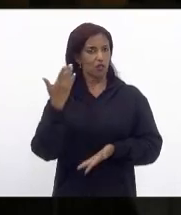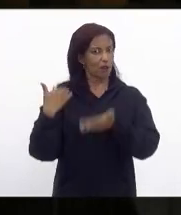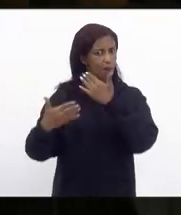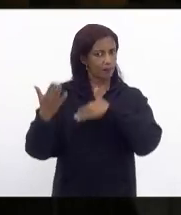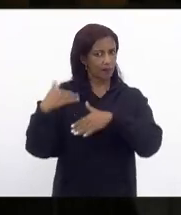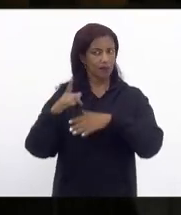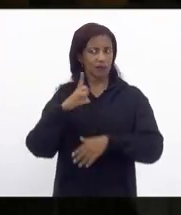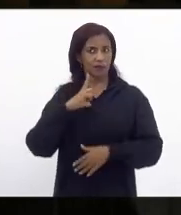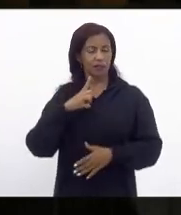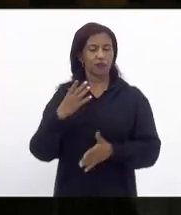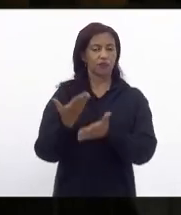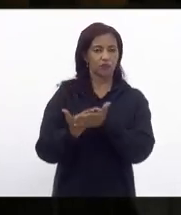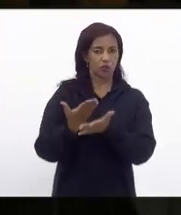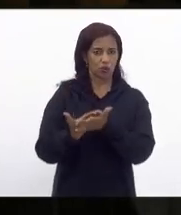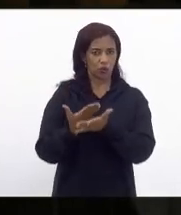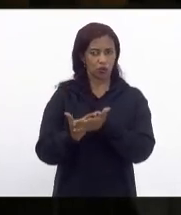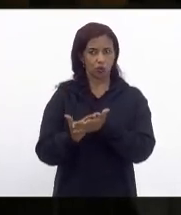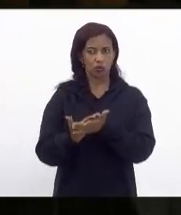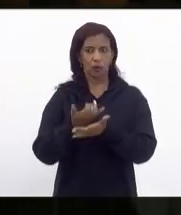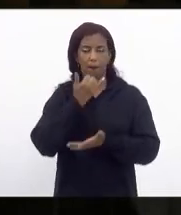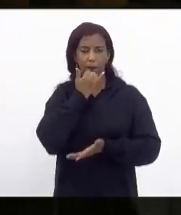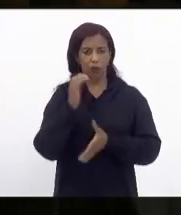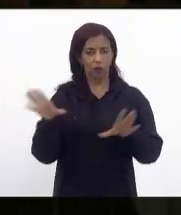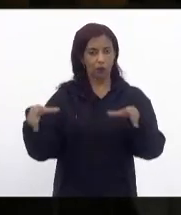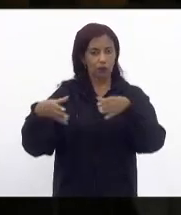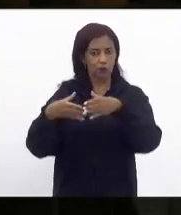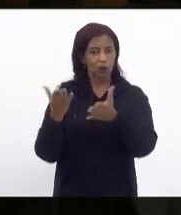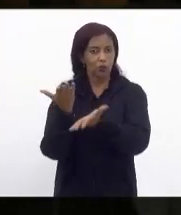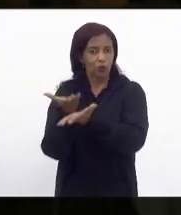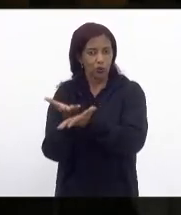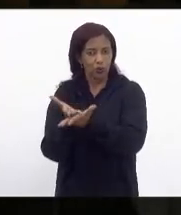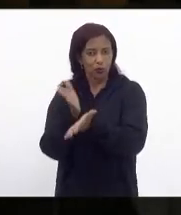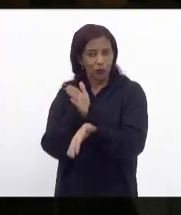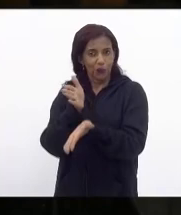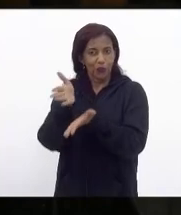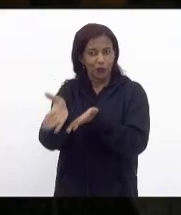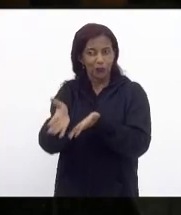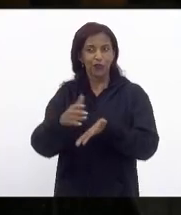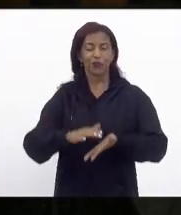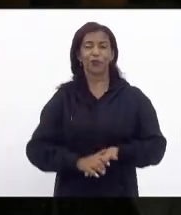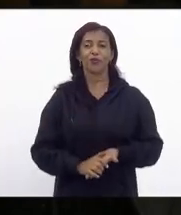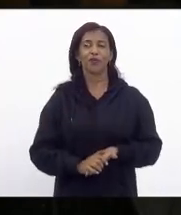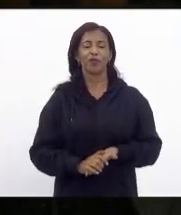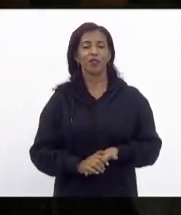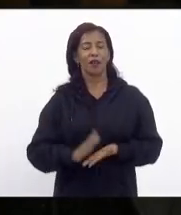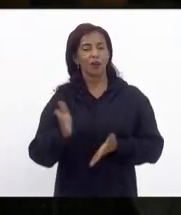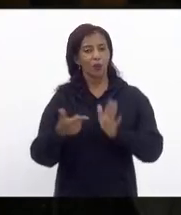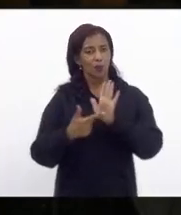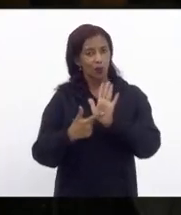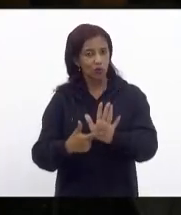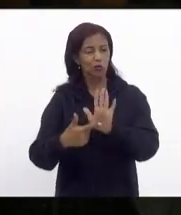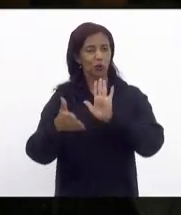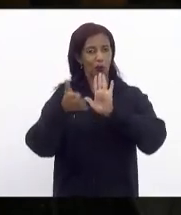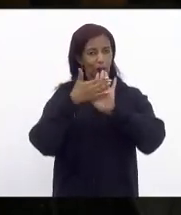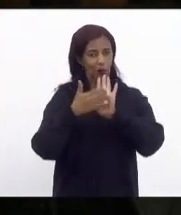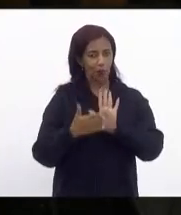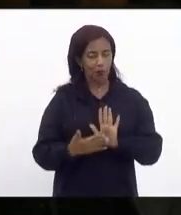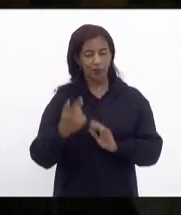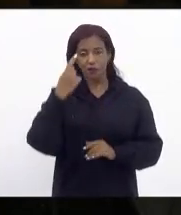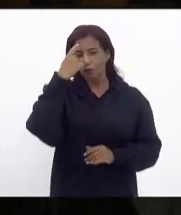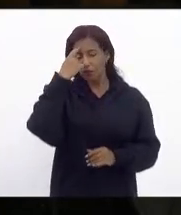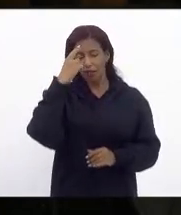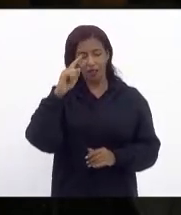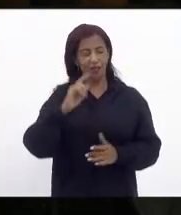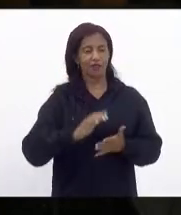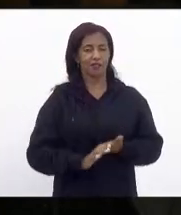que estudou perdão uma comissão especial que estudou a questão das agências reguladoras apresentou uma proposta inteligente